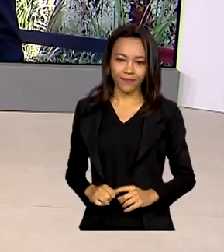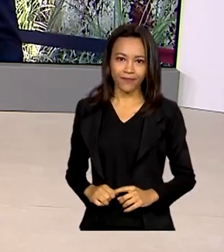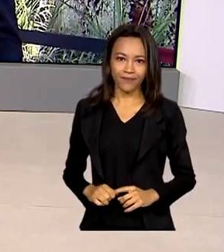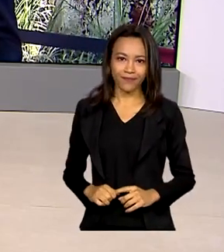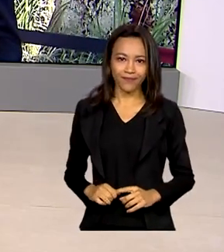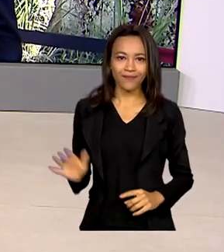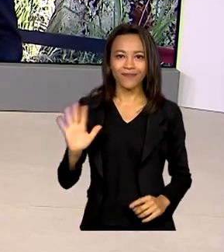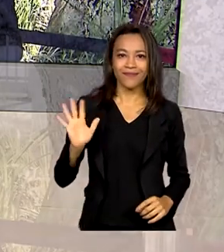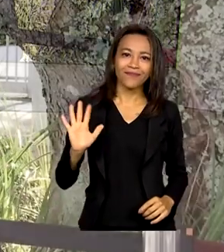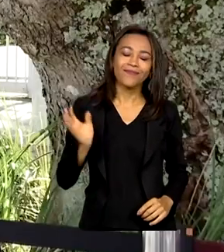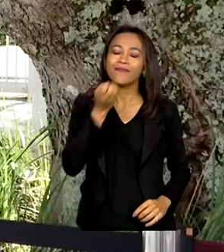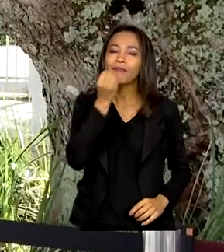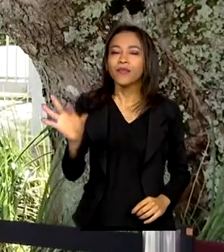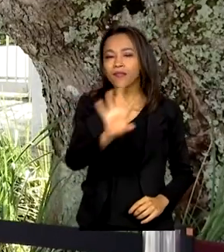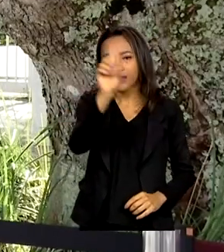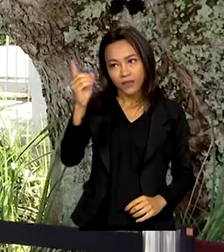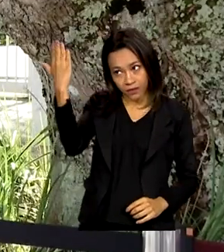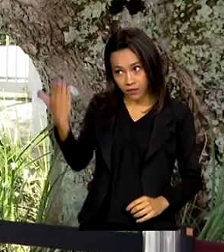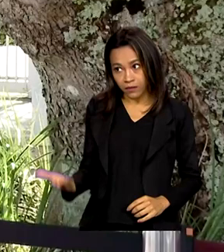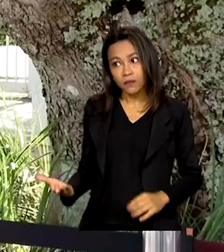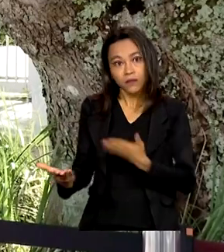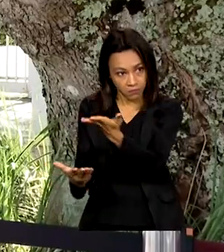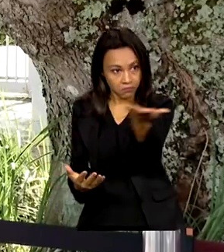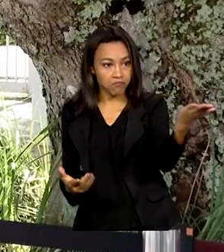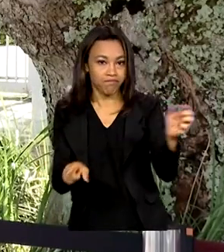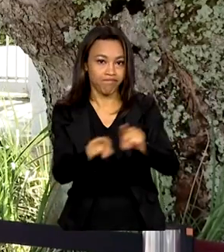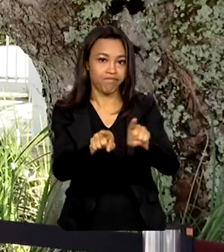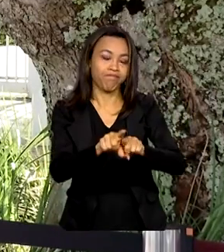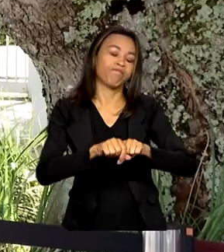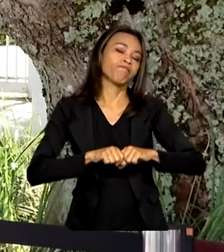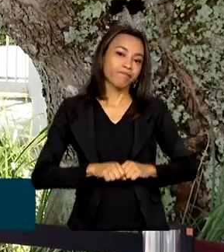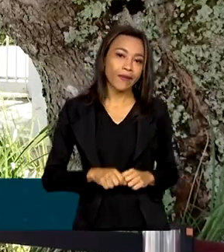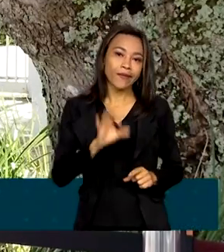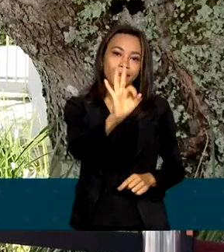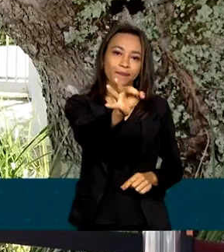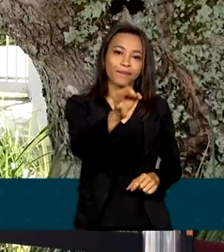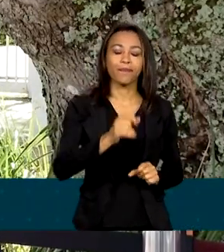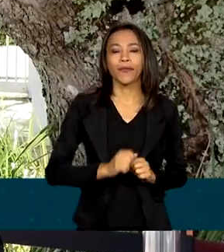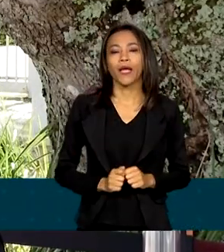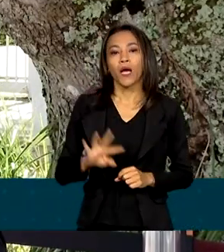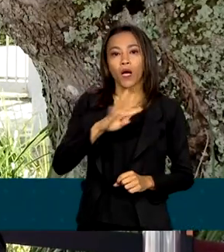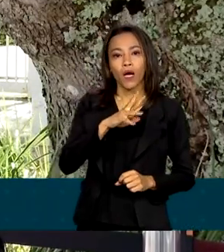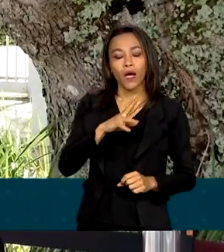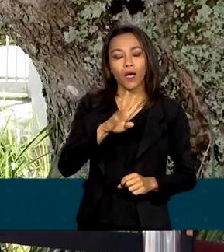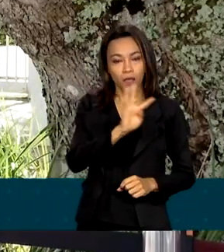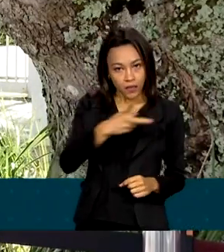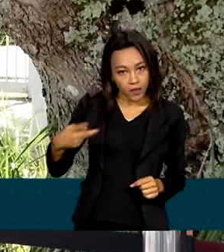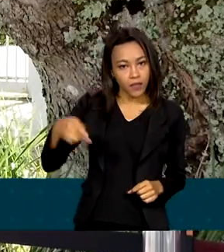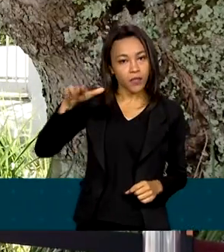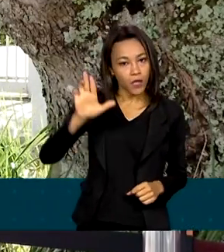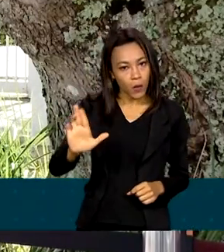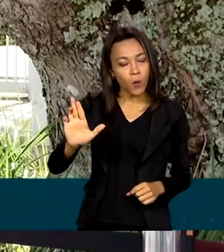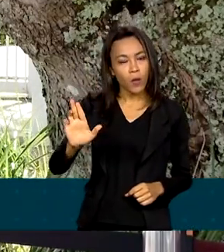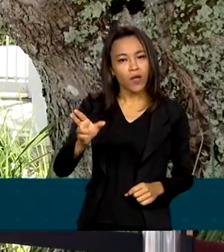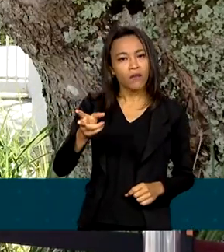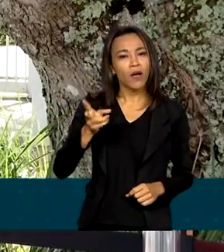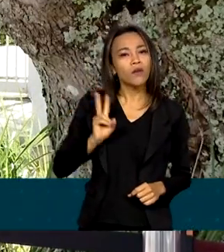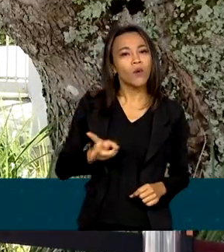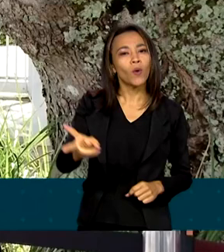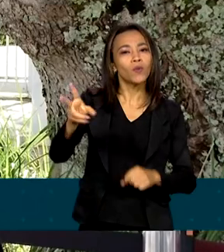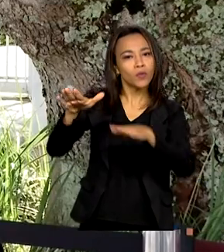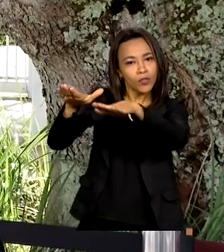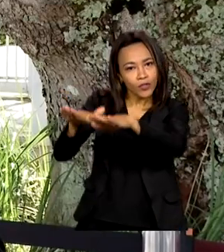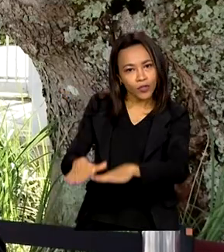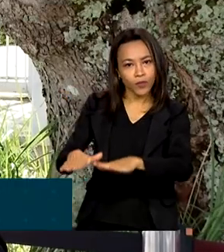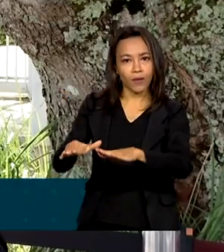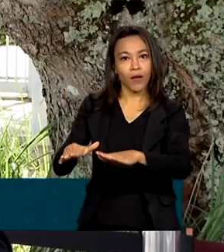Olá, Vanessa! Bom dia pra você e bom dia a todos. É isso mesmo, o presidente Lula deve permanecer parte da manhã aqui